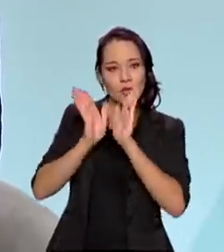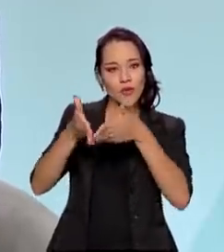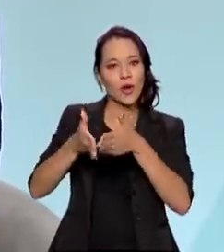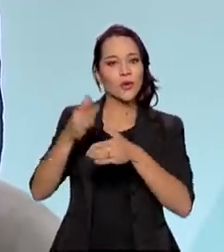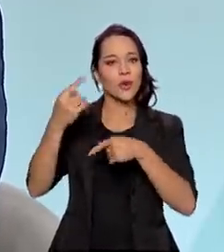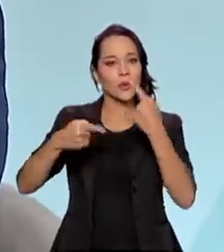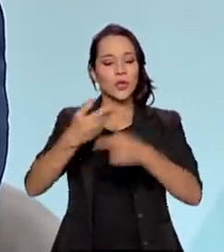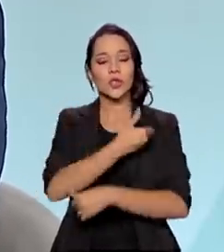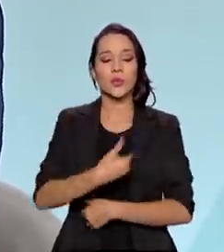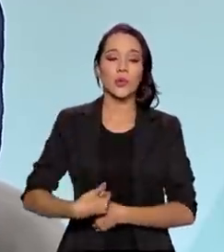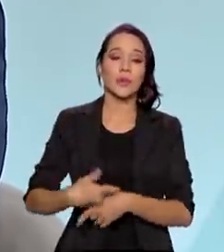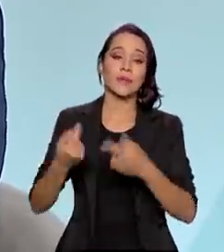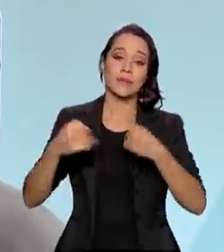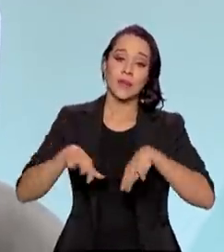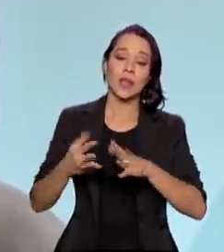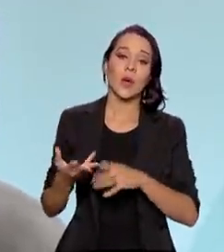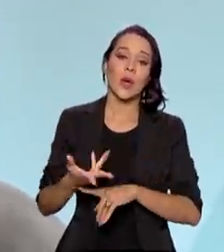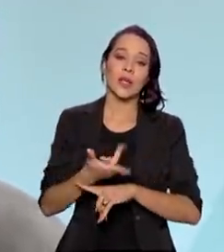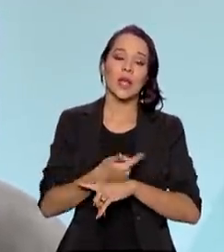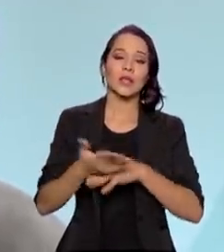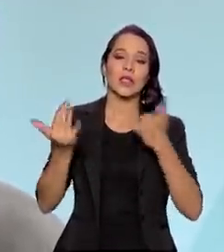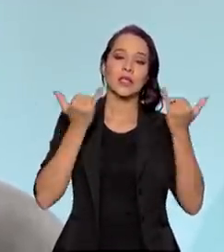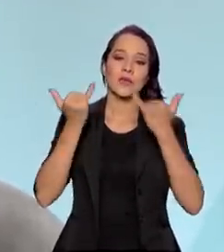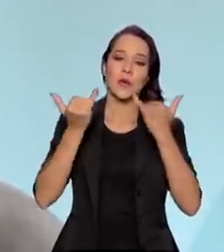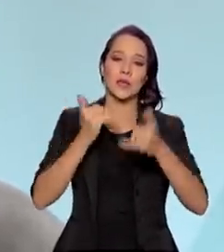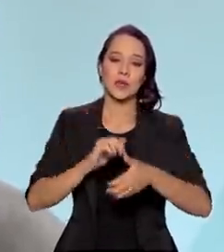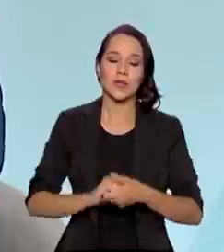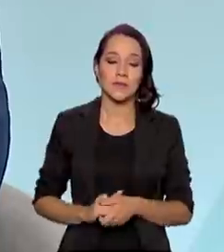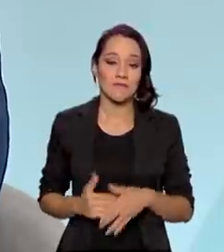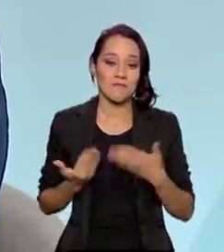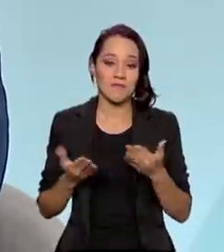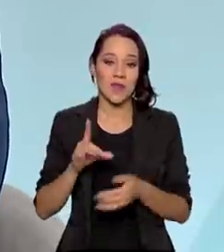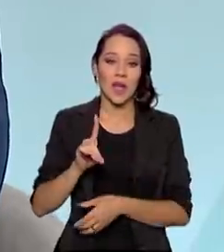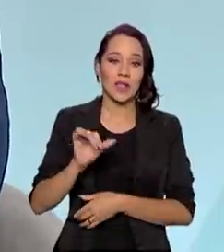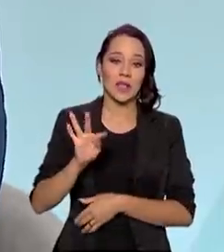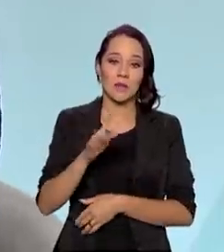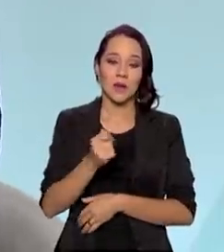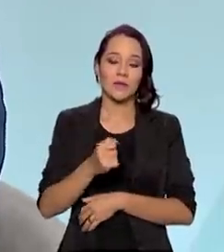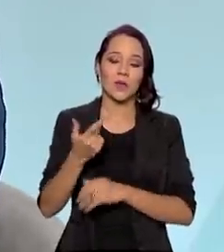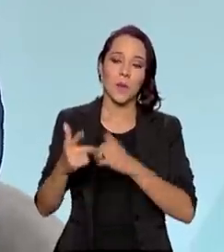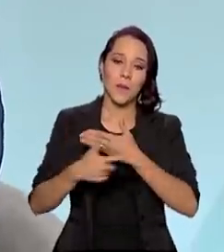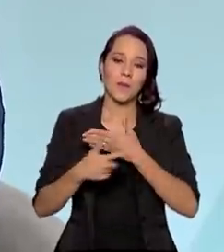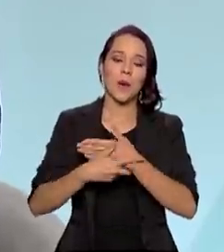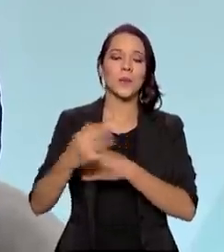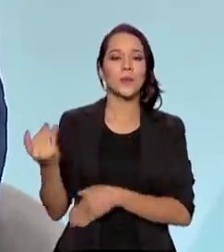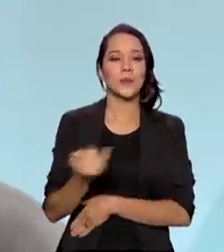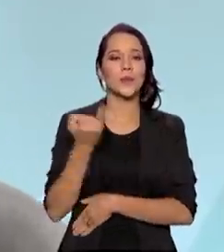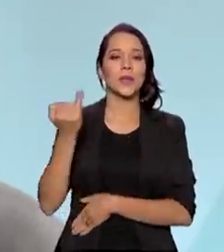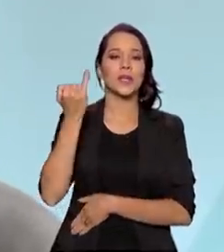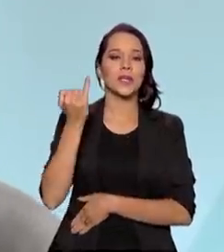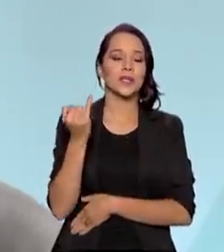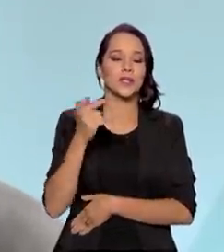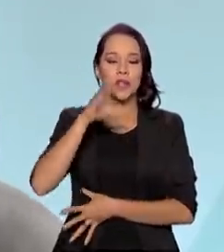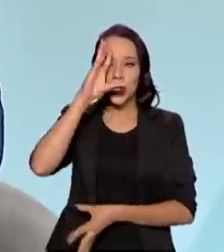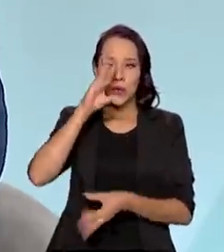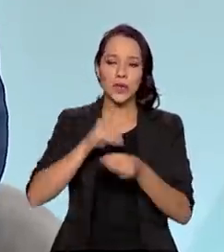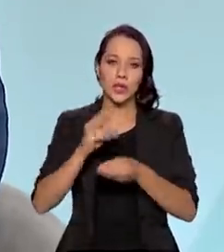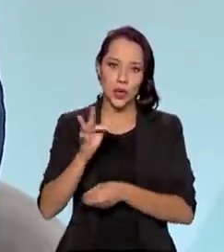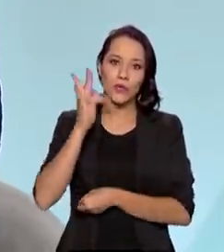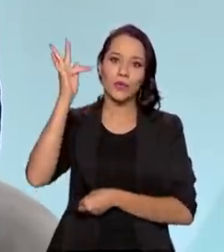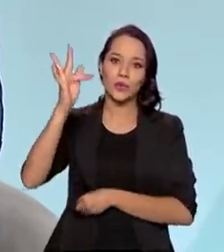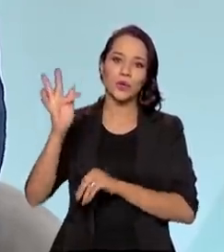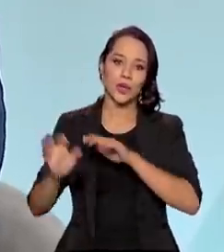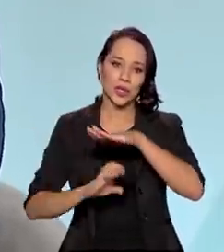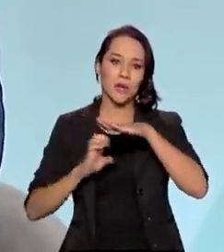pública depende muito da qualidade das informações. E aí, a Dataprev tem um papel extremamente relevante e que eu entendo que é o futuro da